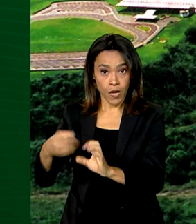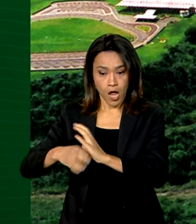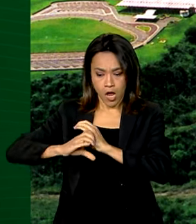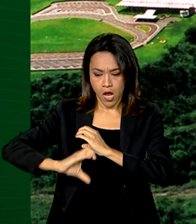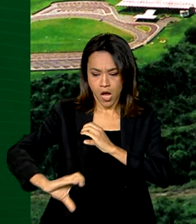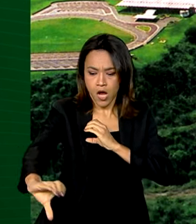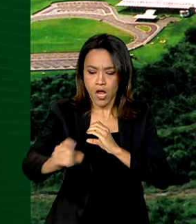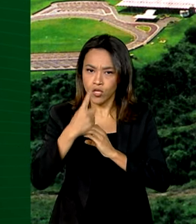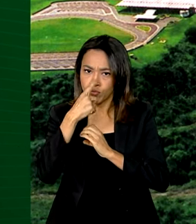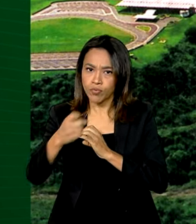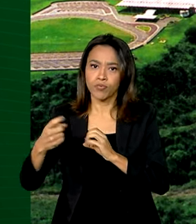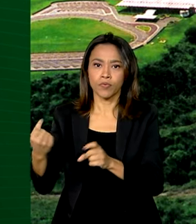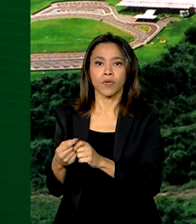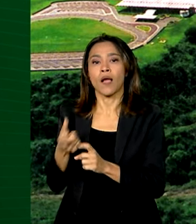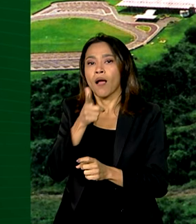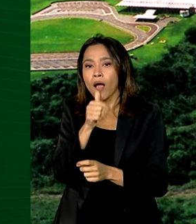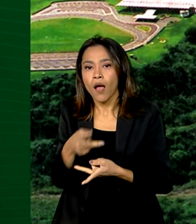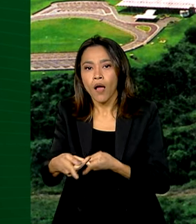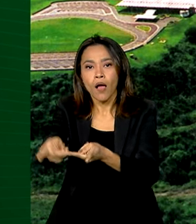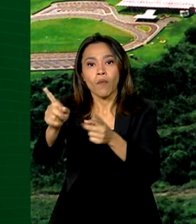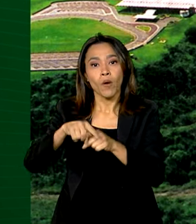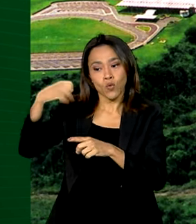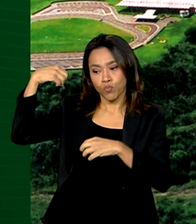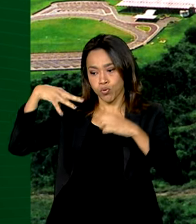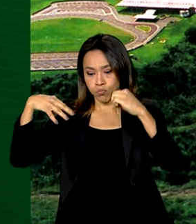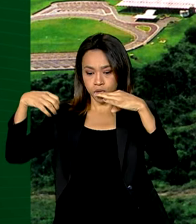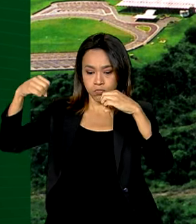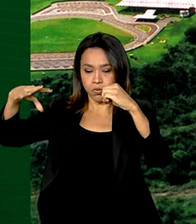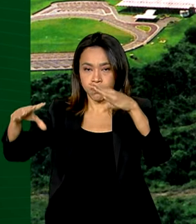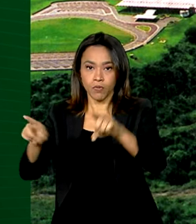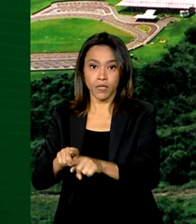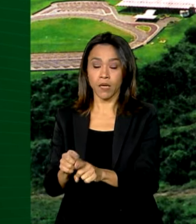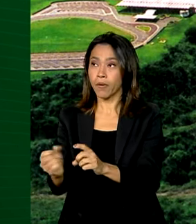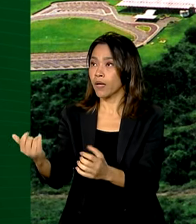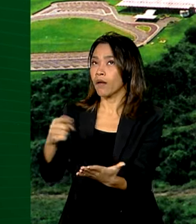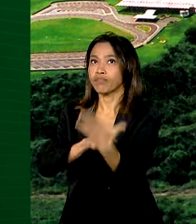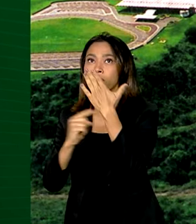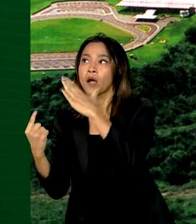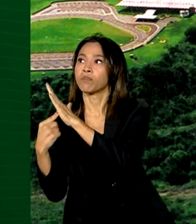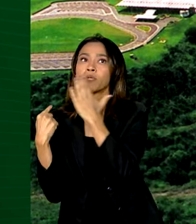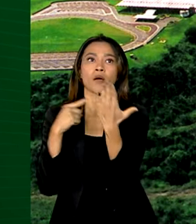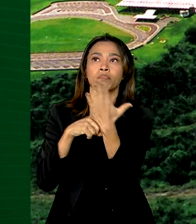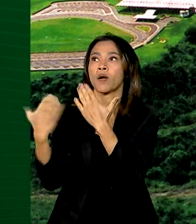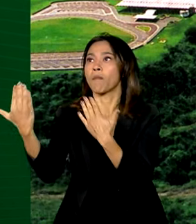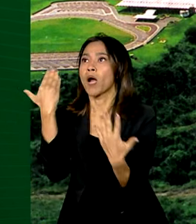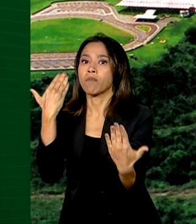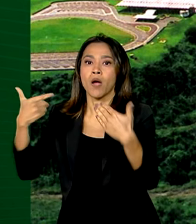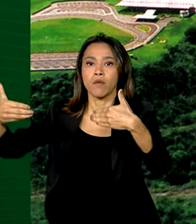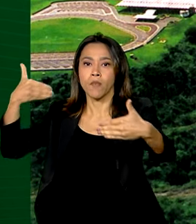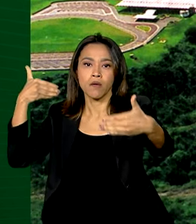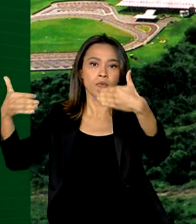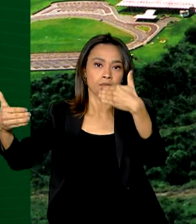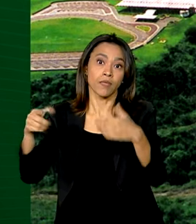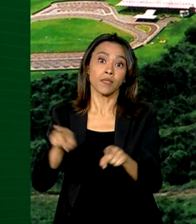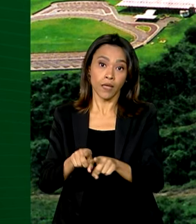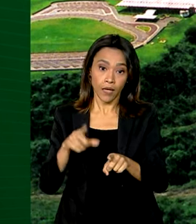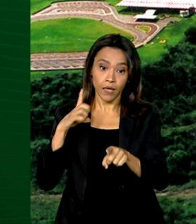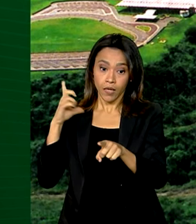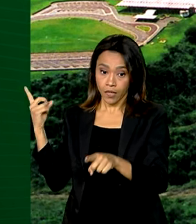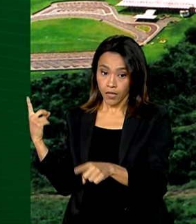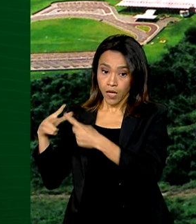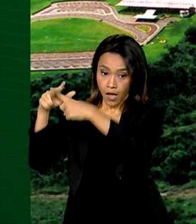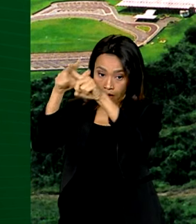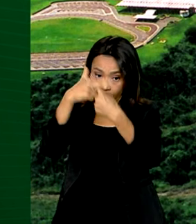esgoto, abastecimento, iluminação pública e sinalização viária. Esse acordo inclui ainda reforma e